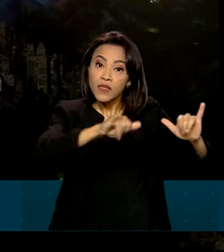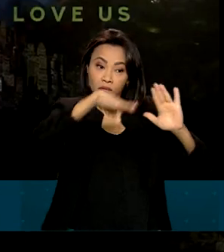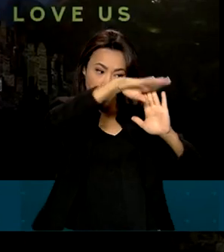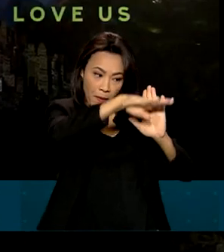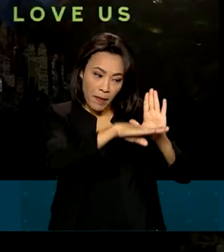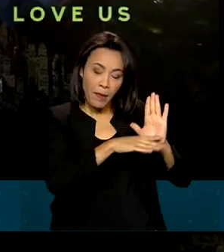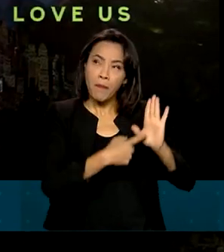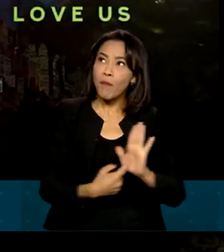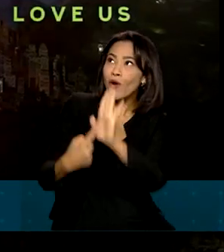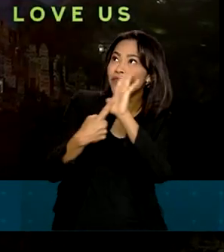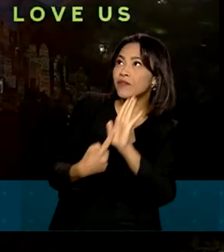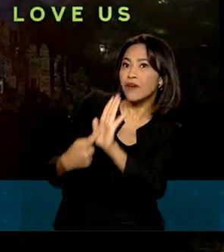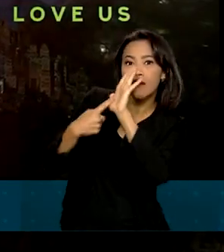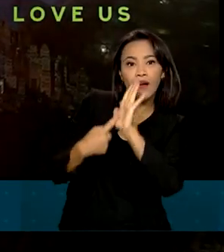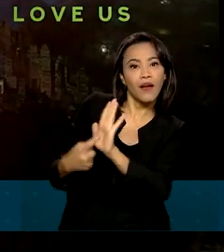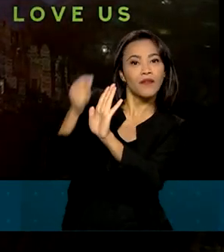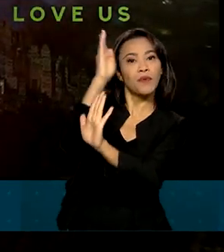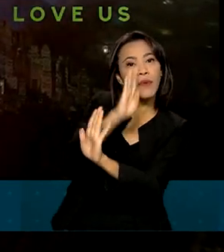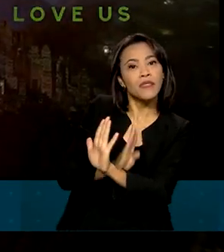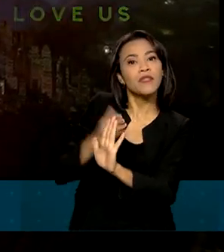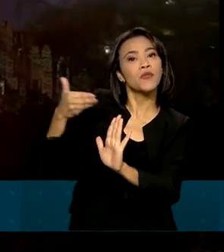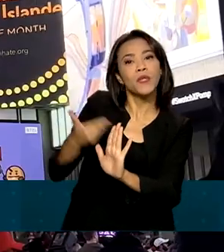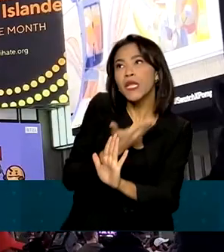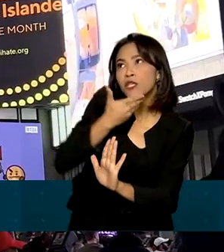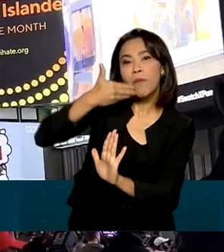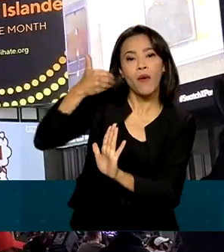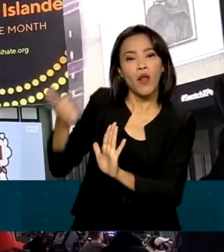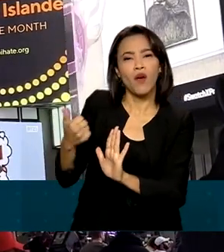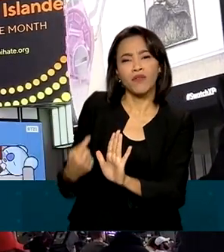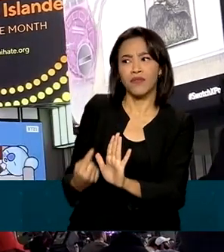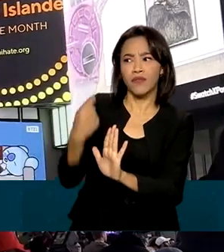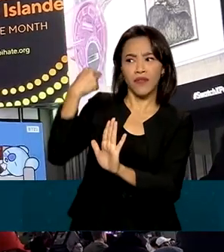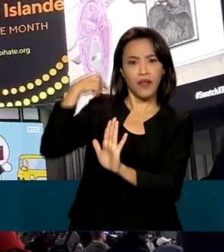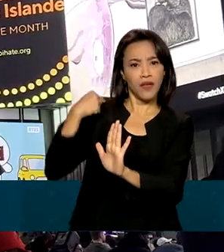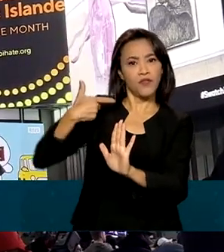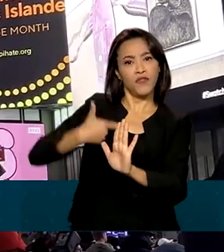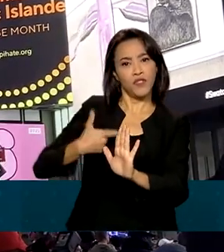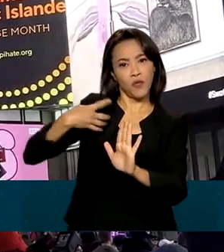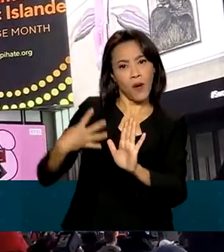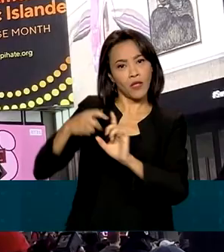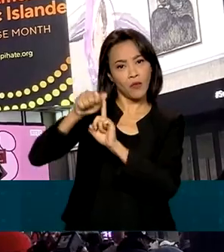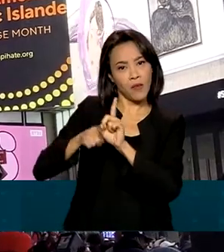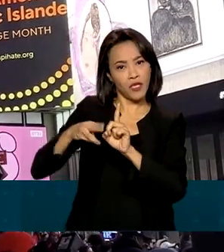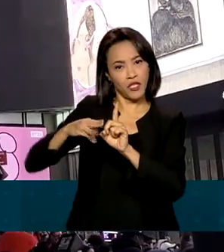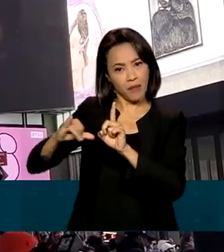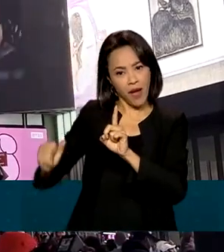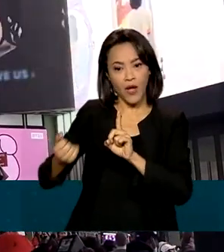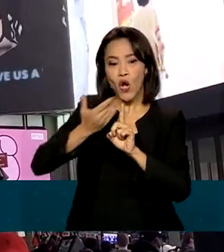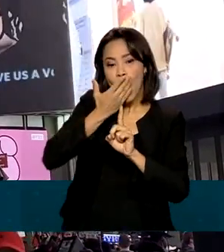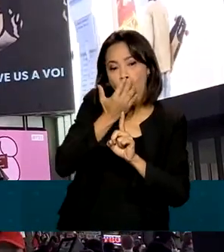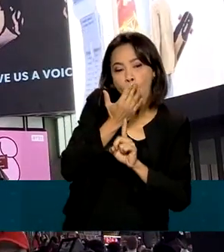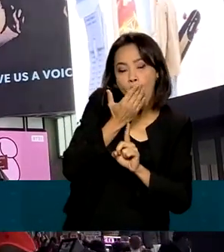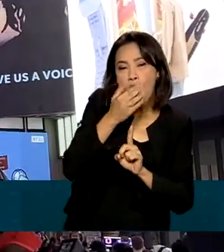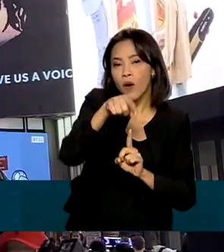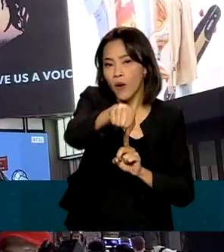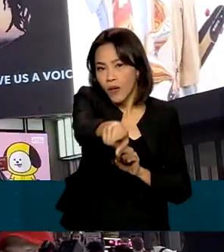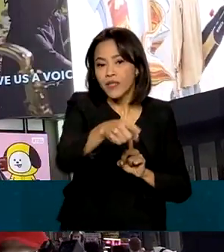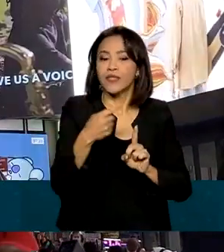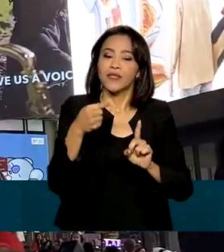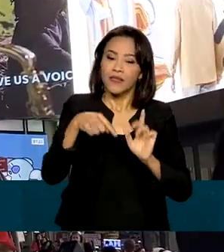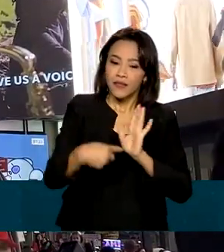atenção para o que o Brasil tem de melhor. Desde o dia 24 de maio, nossas cores e paisagens